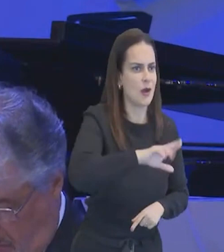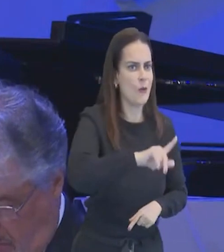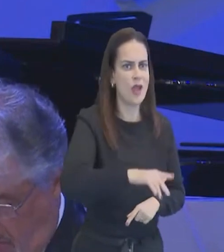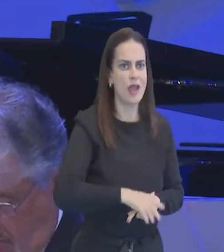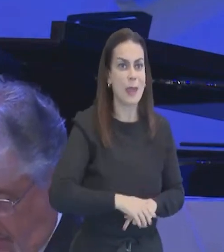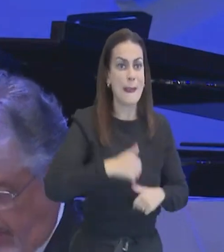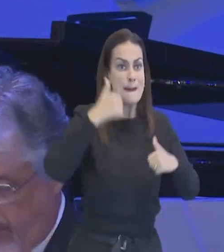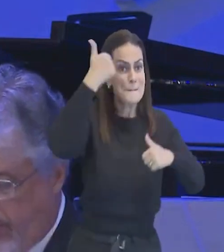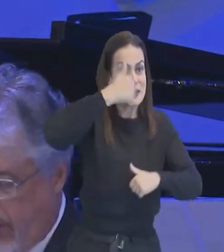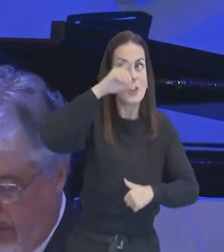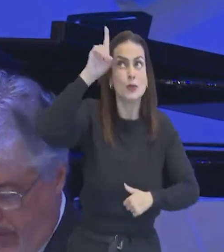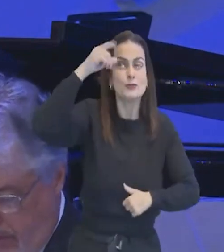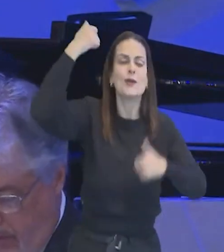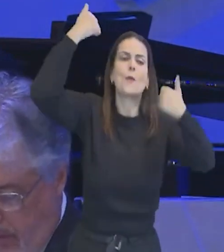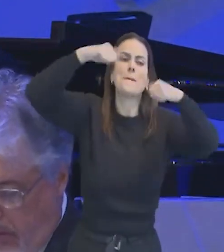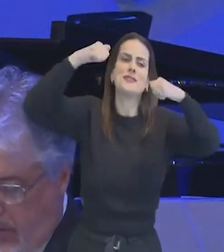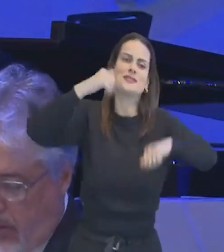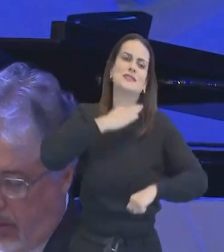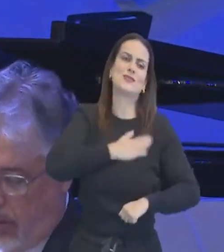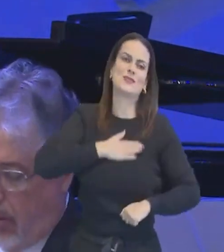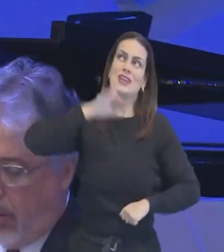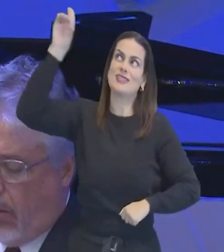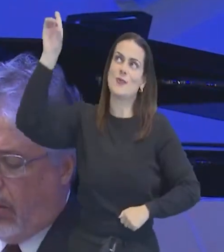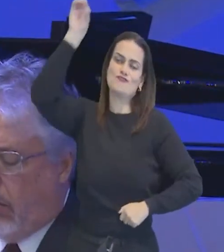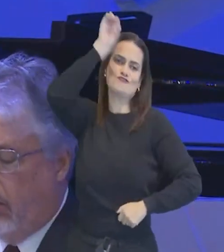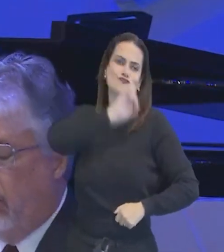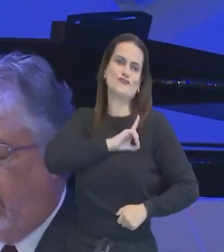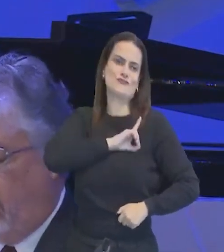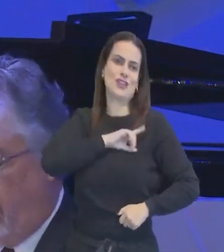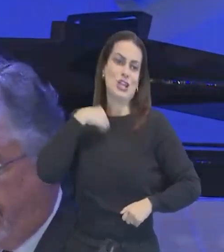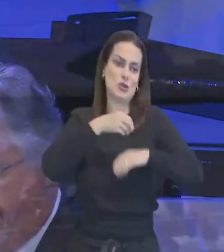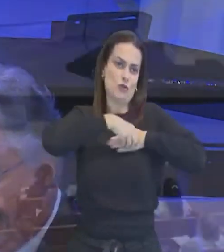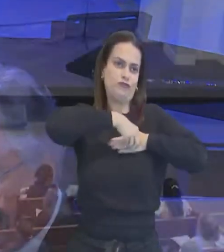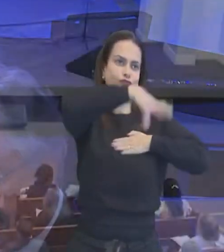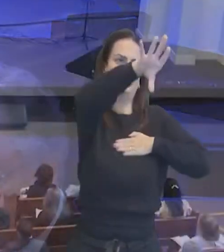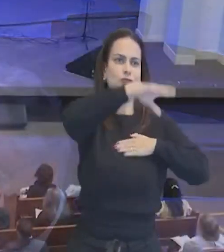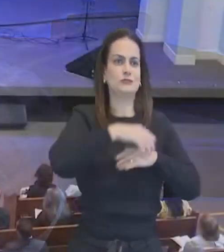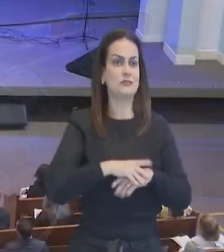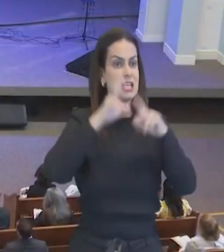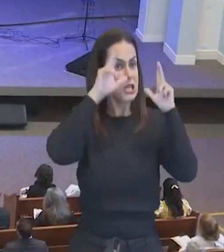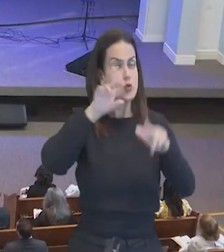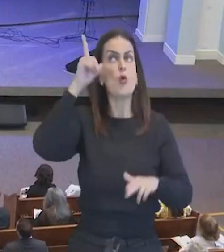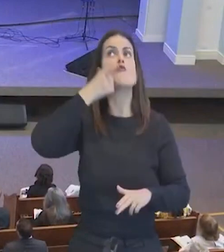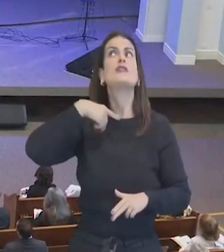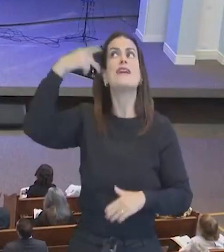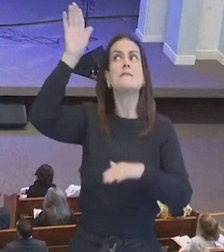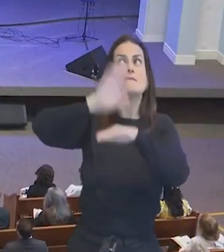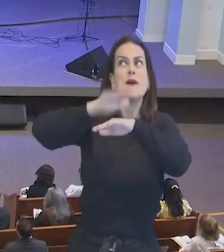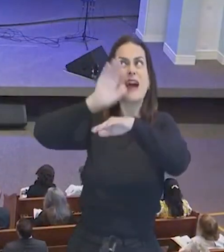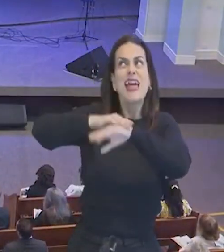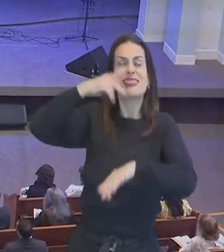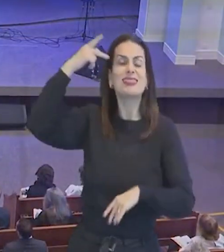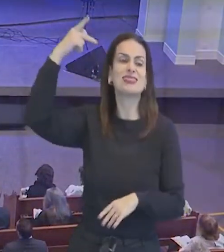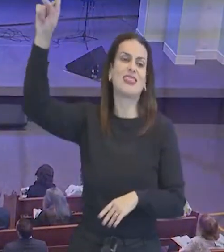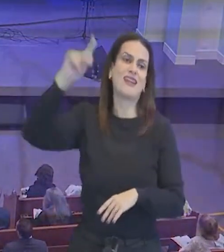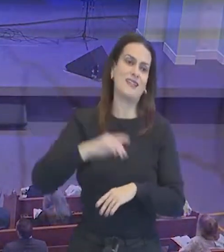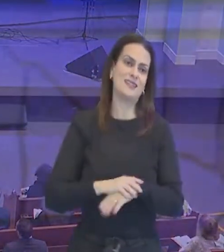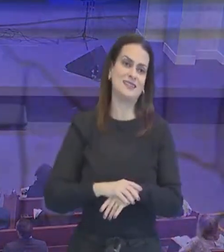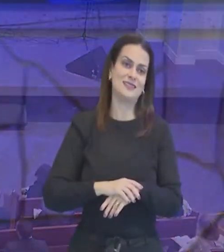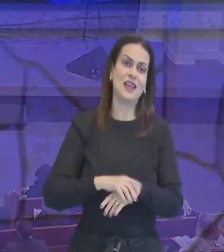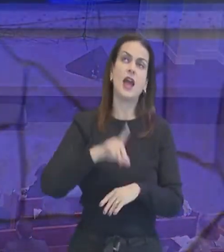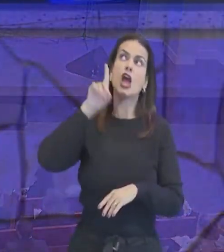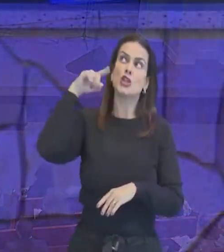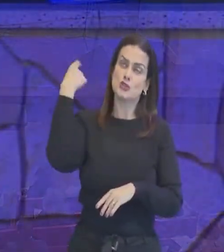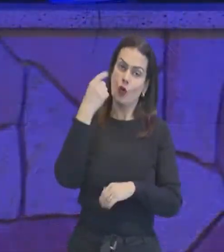a gente prega, aquilo que Deus coloca, no nosso coração, e a gente dá o recado, é claro que nós somos avaliados,